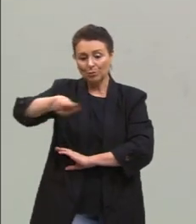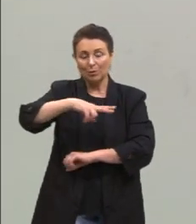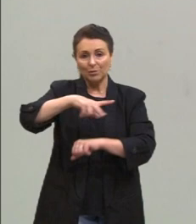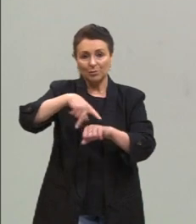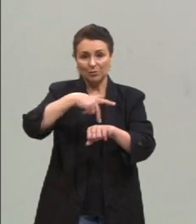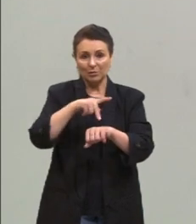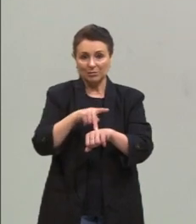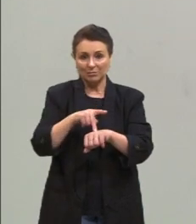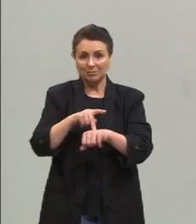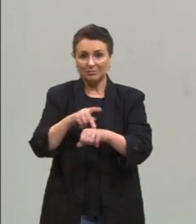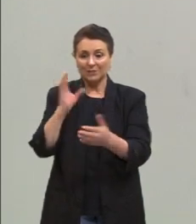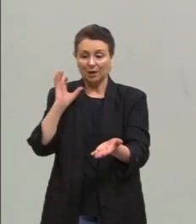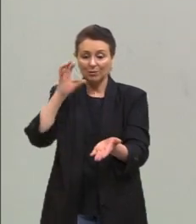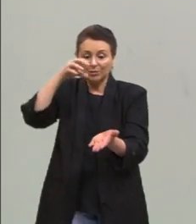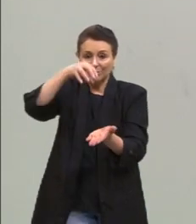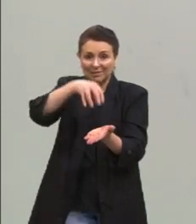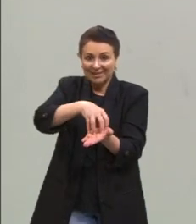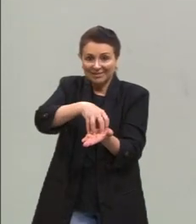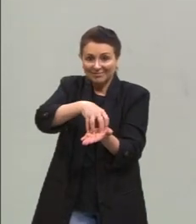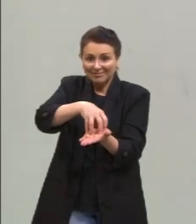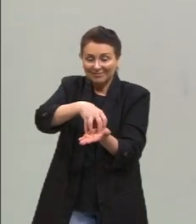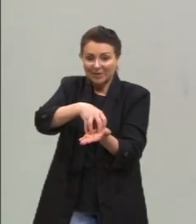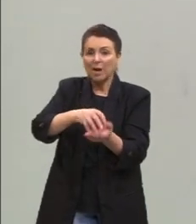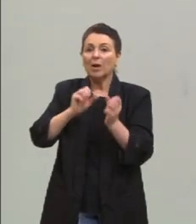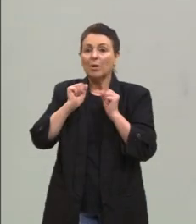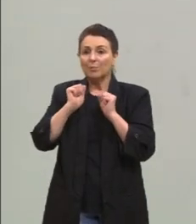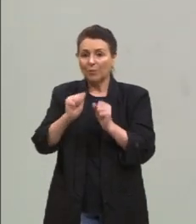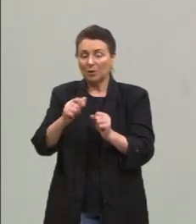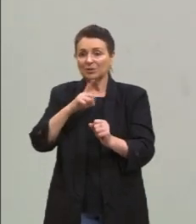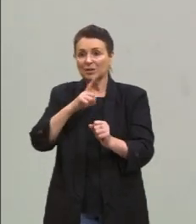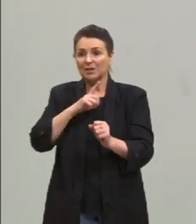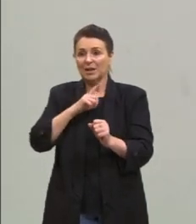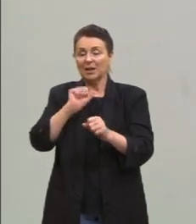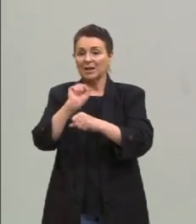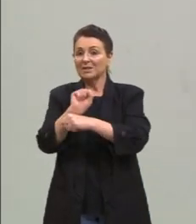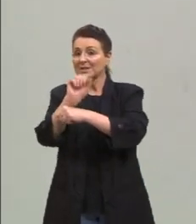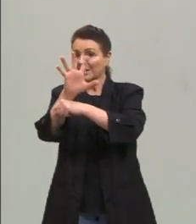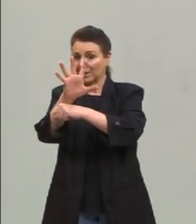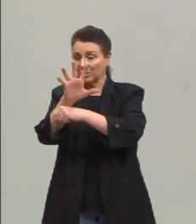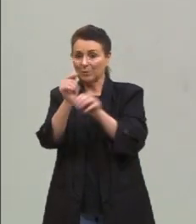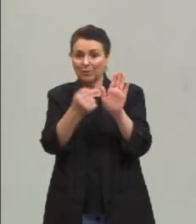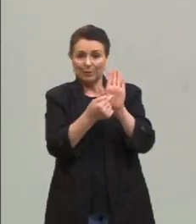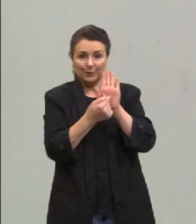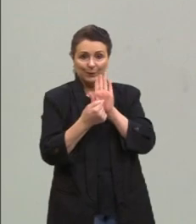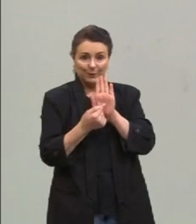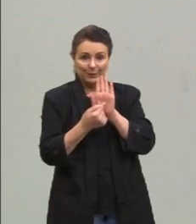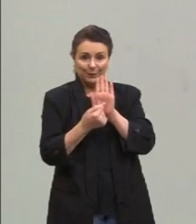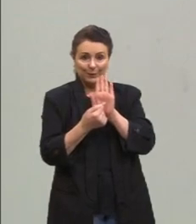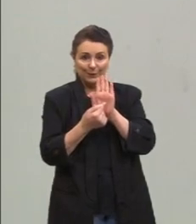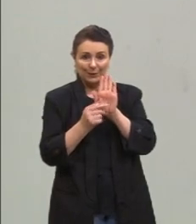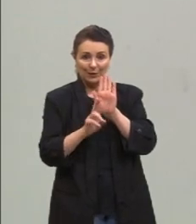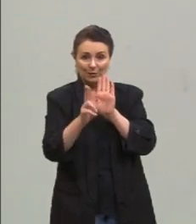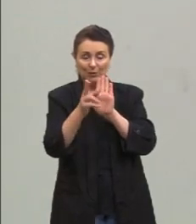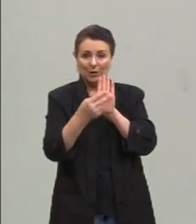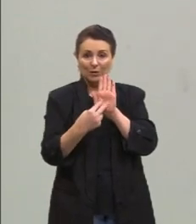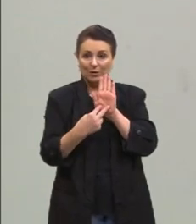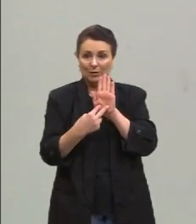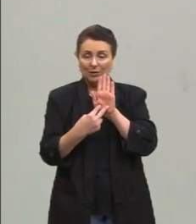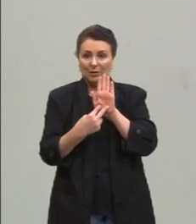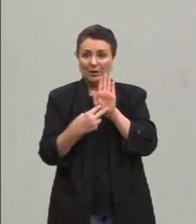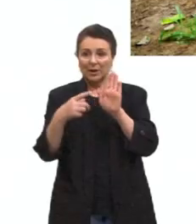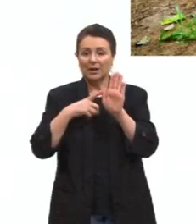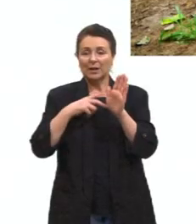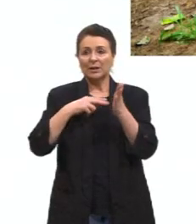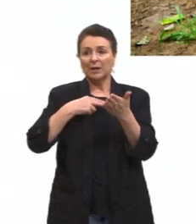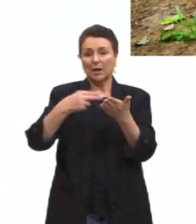colonialidade. Pode manter ali, porque esse slide tem essa questão que é bem interessante, eu trouxe aquela pintura